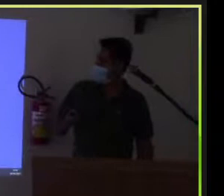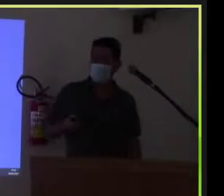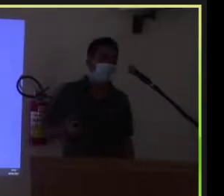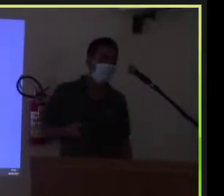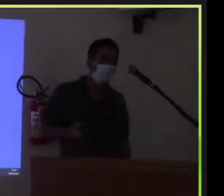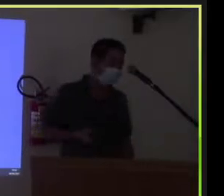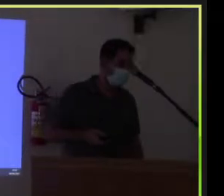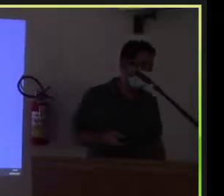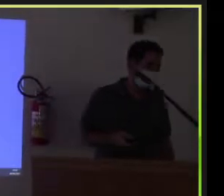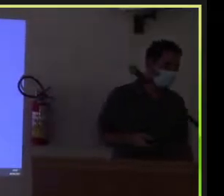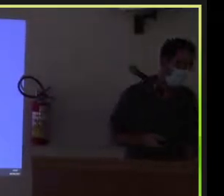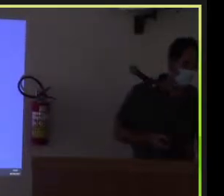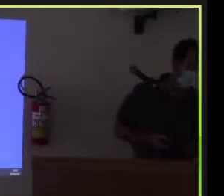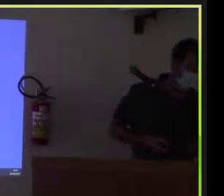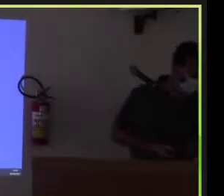Que ordem que está aí?